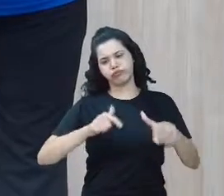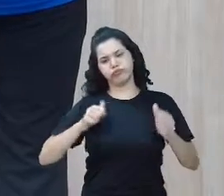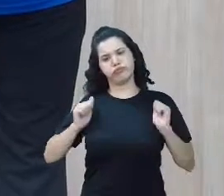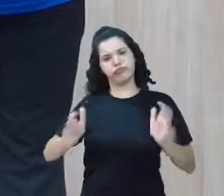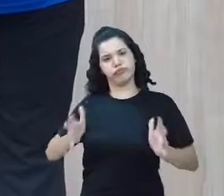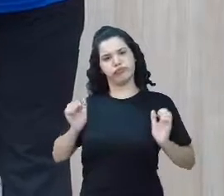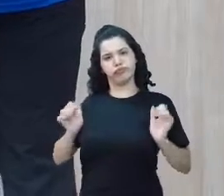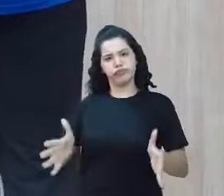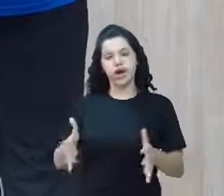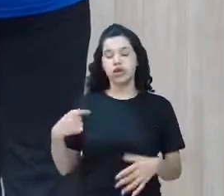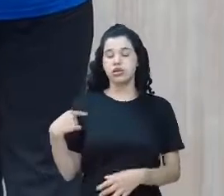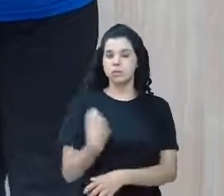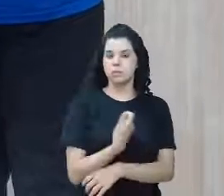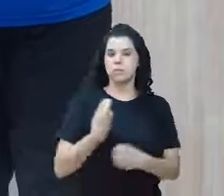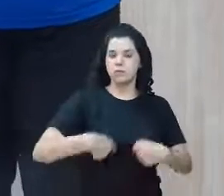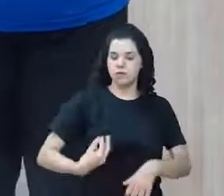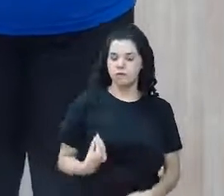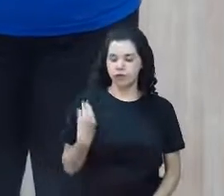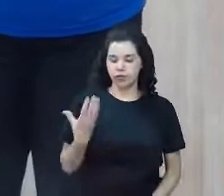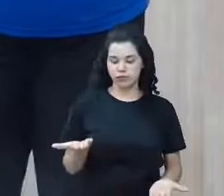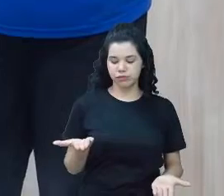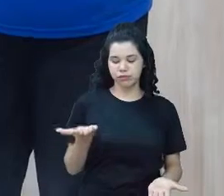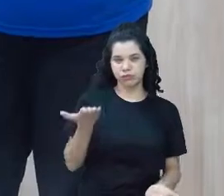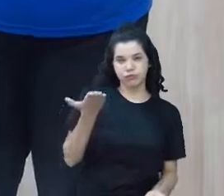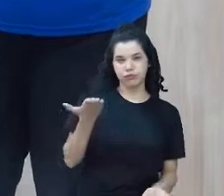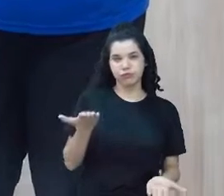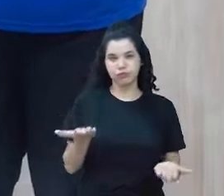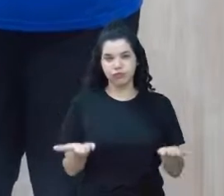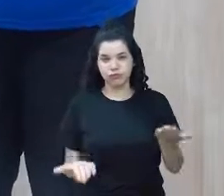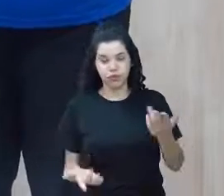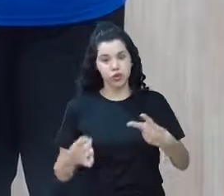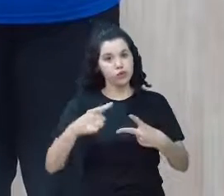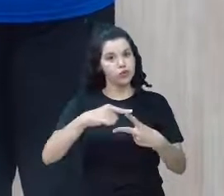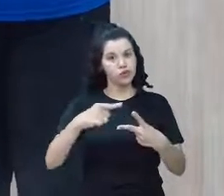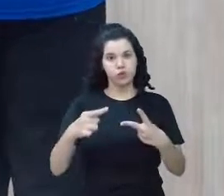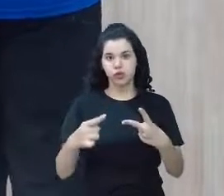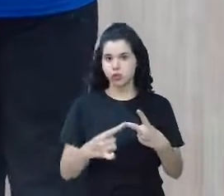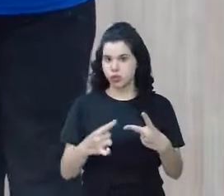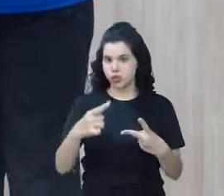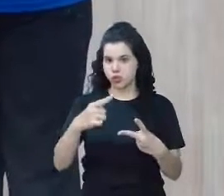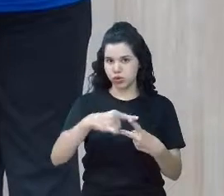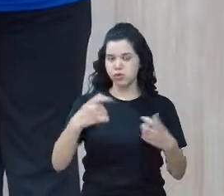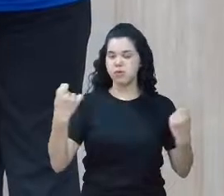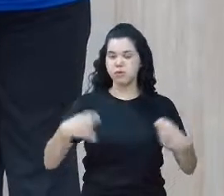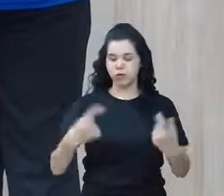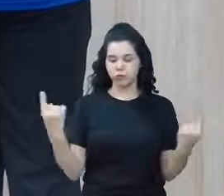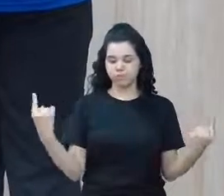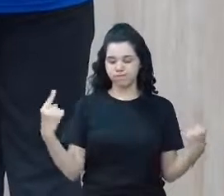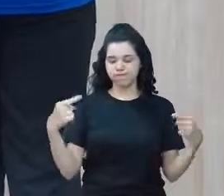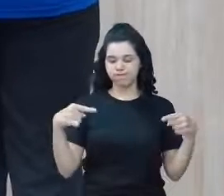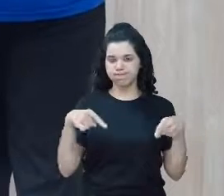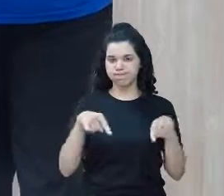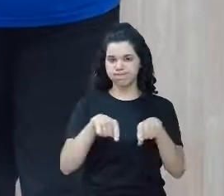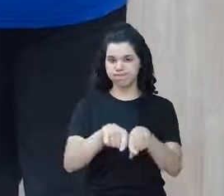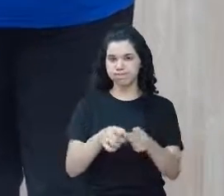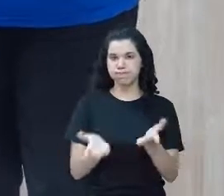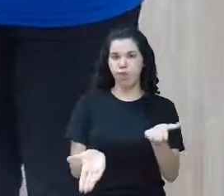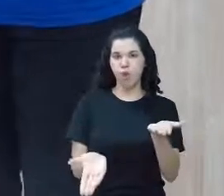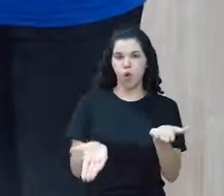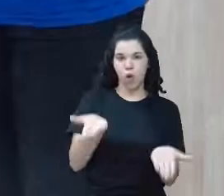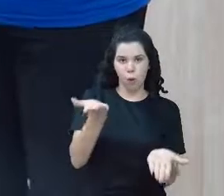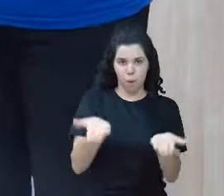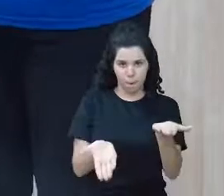temos que ter a nossa vida equilibrada. Passiva e ativa vivem em equilíbrio.